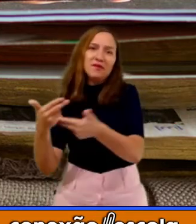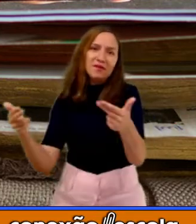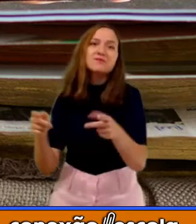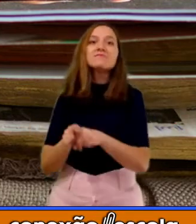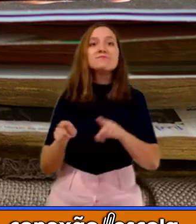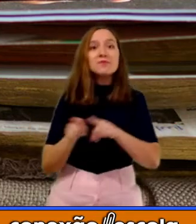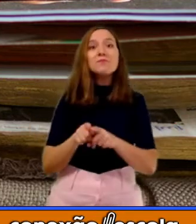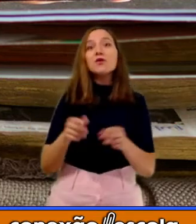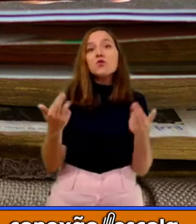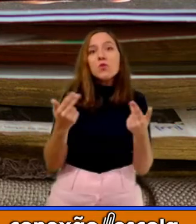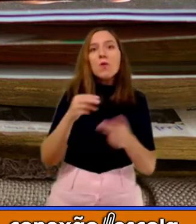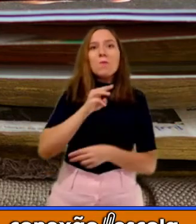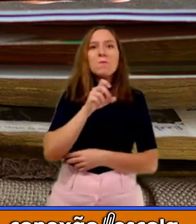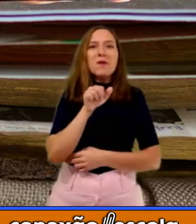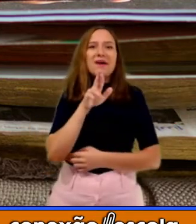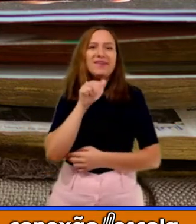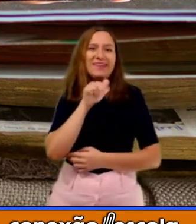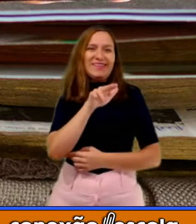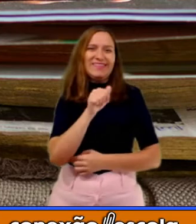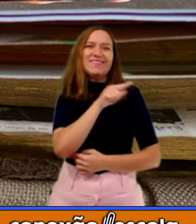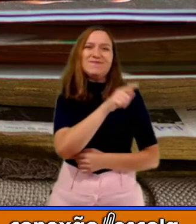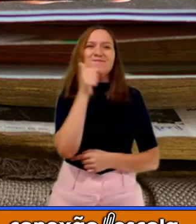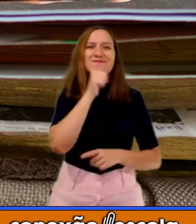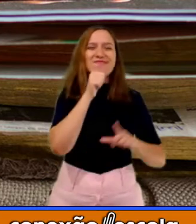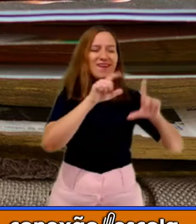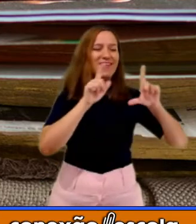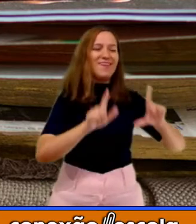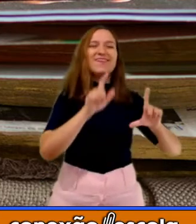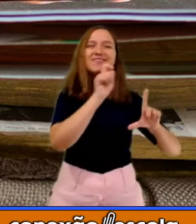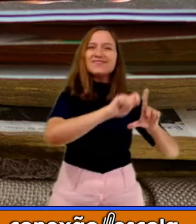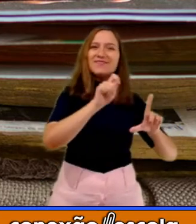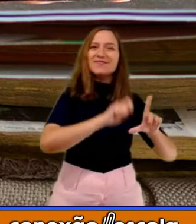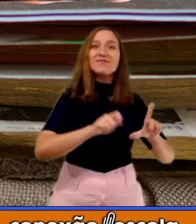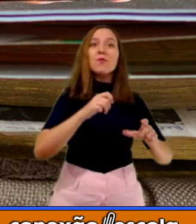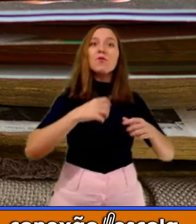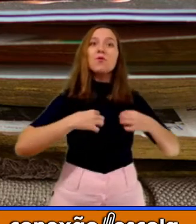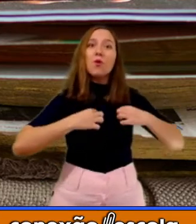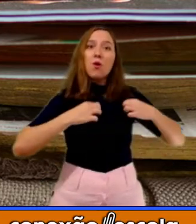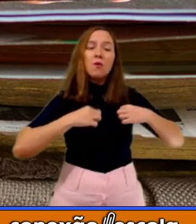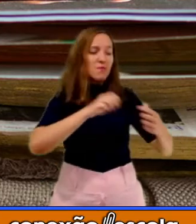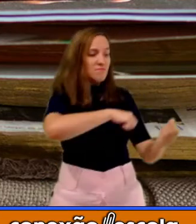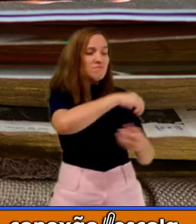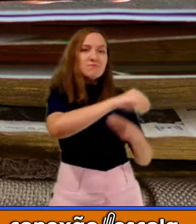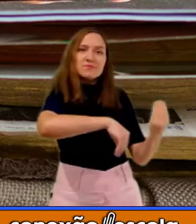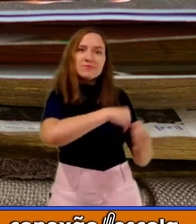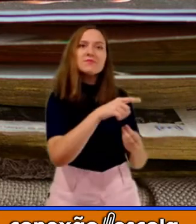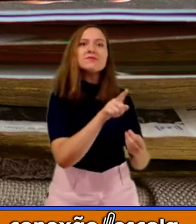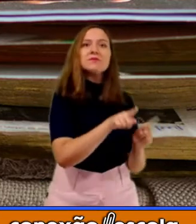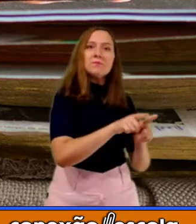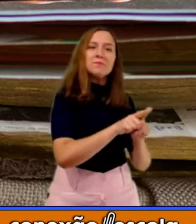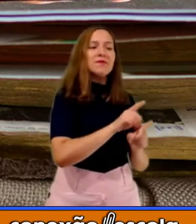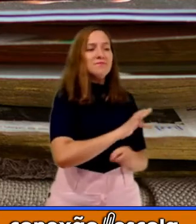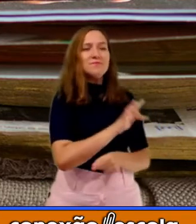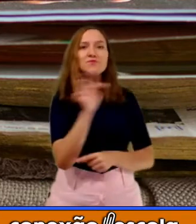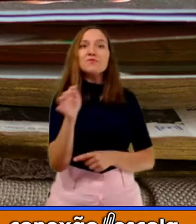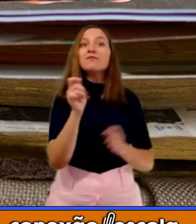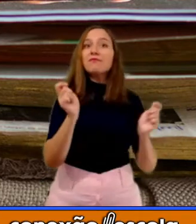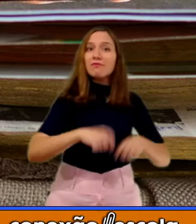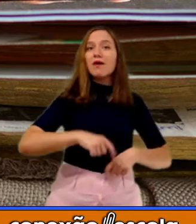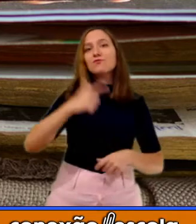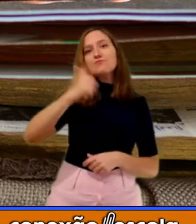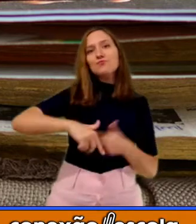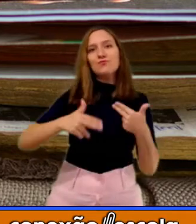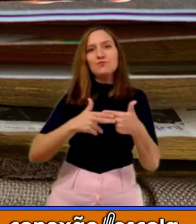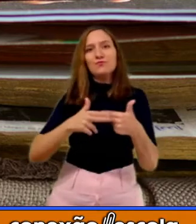atos que às vezes nós achamos que não precisamos ter no dia a dia, mas que ajuda muito com esse